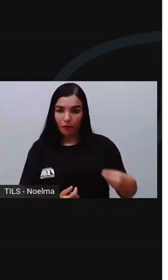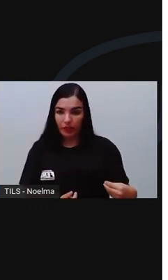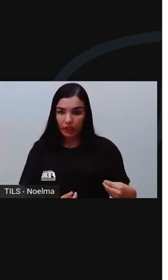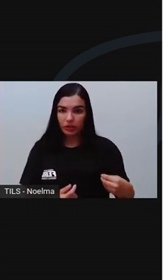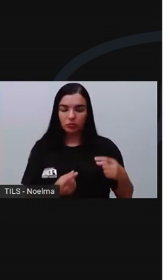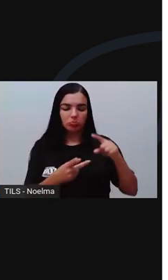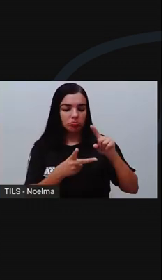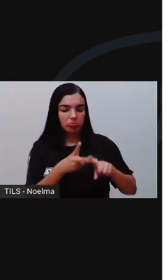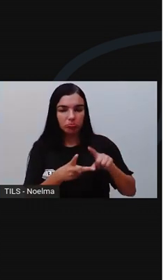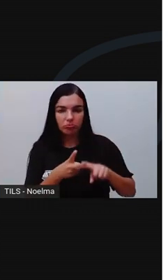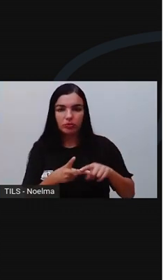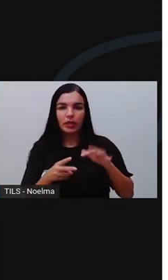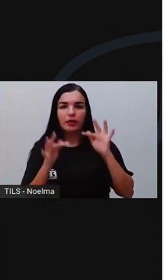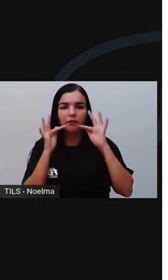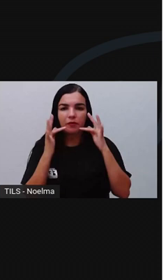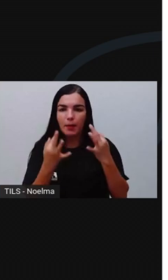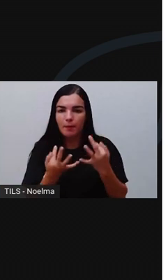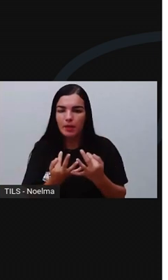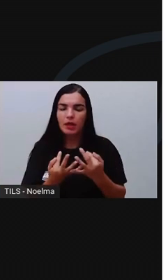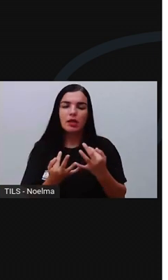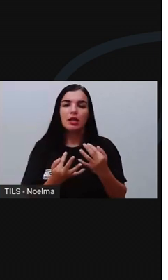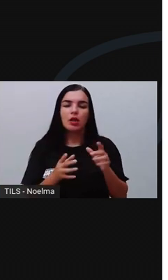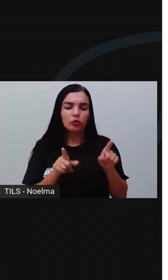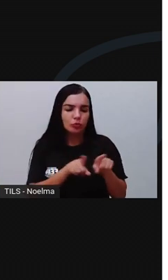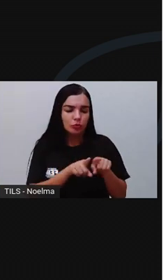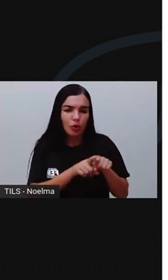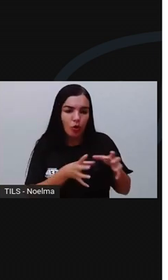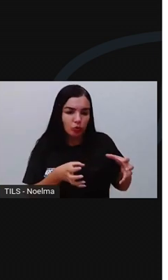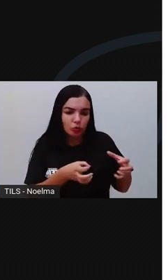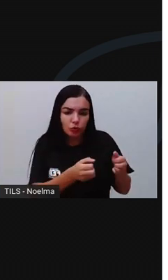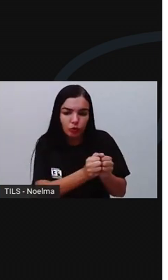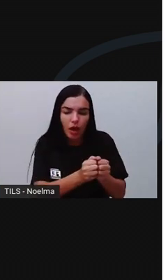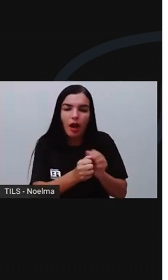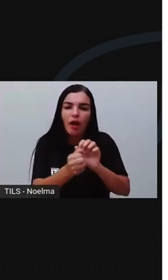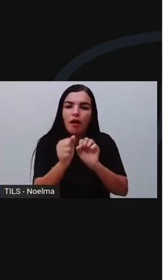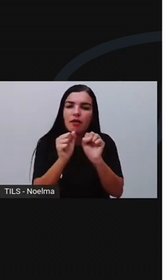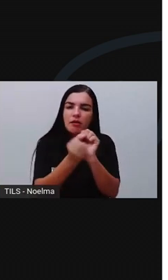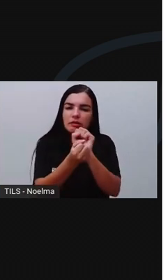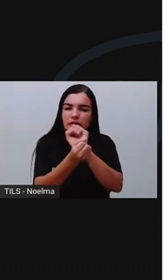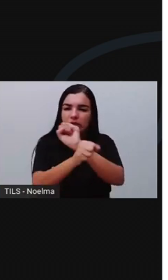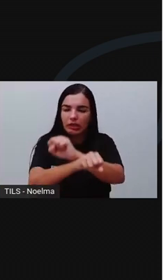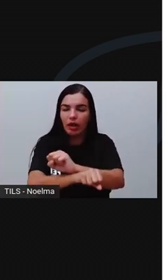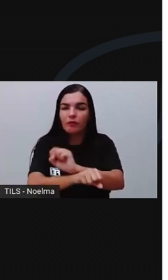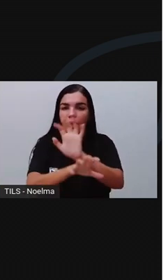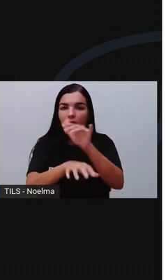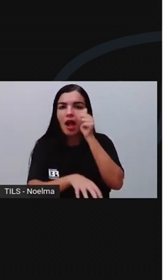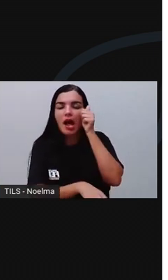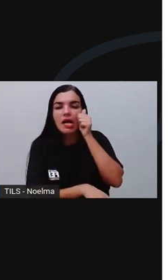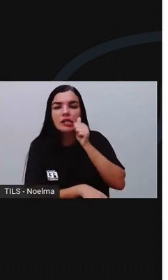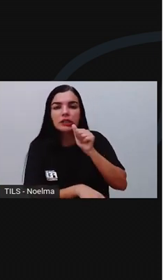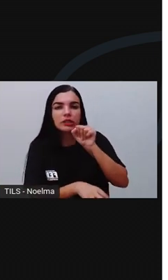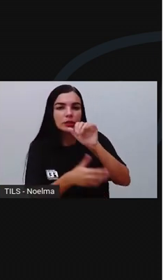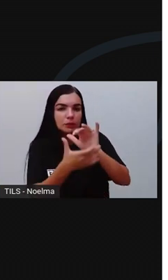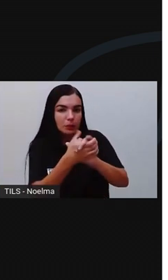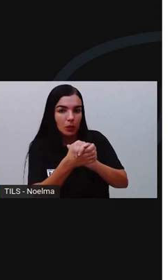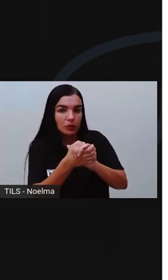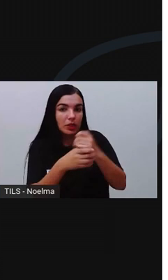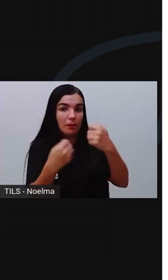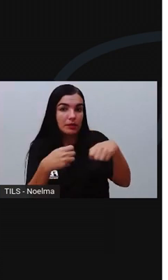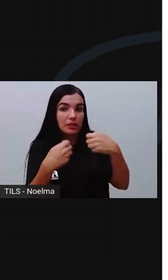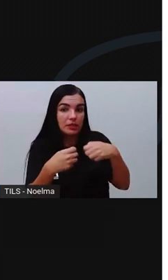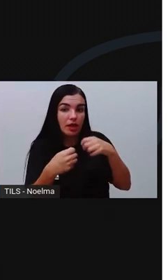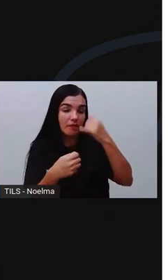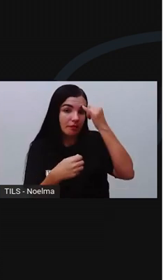parentes pobres, afiliados, agregados e escravos. As esposas dos senhores dedicavam-se ao trabalho